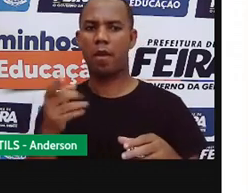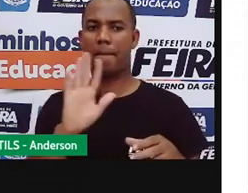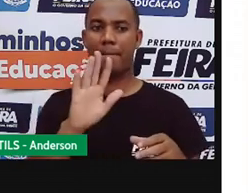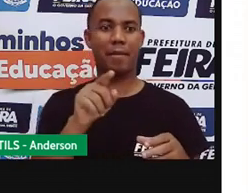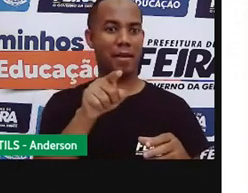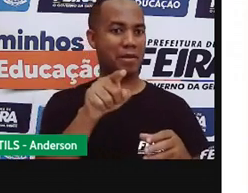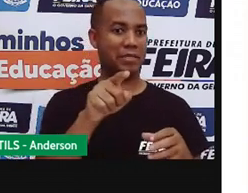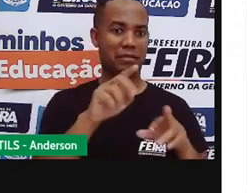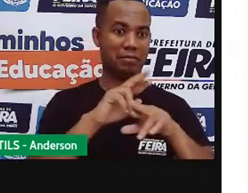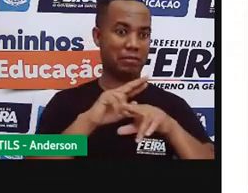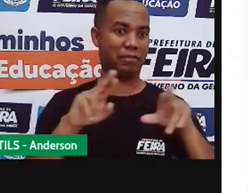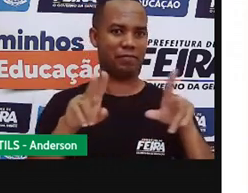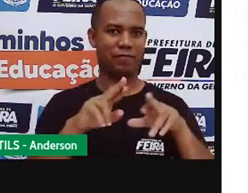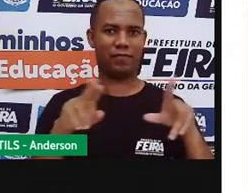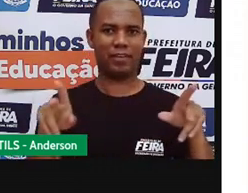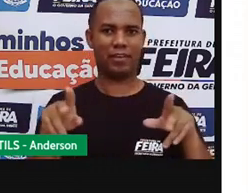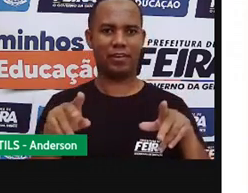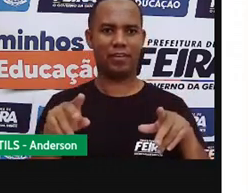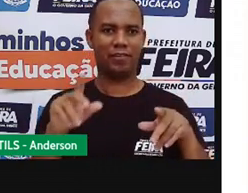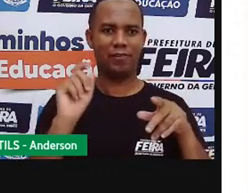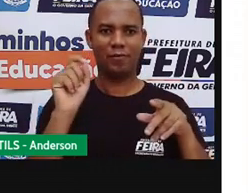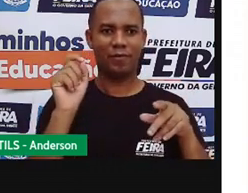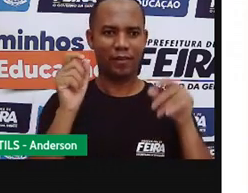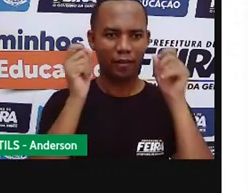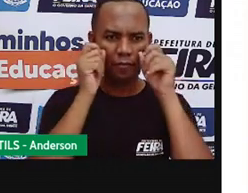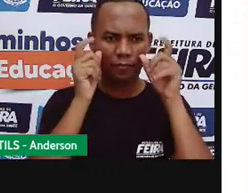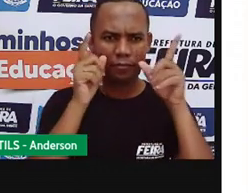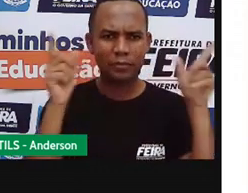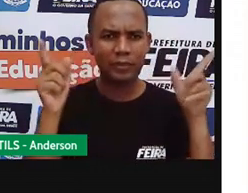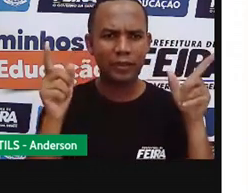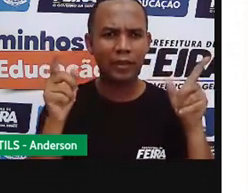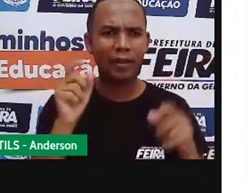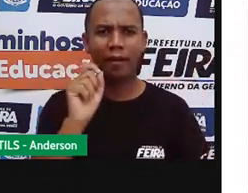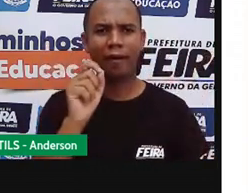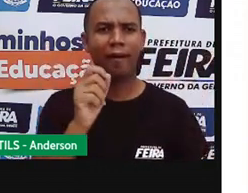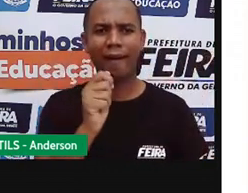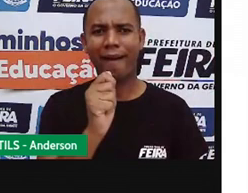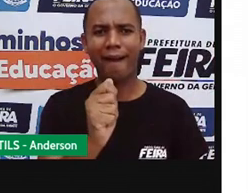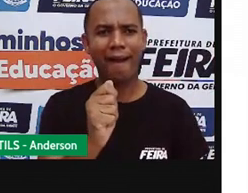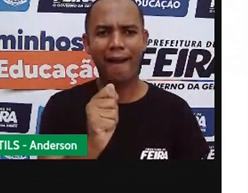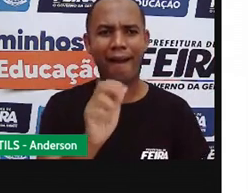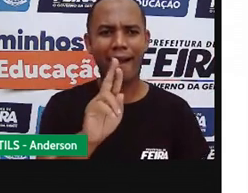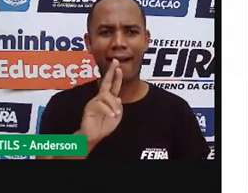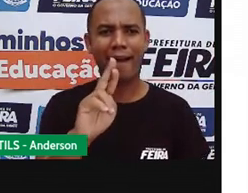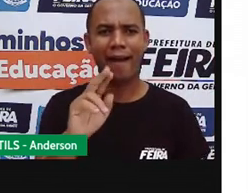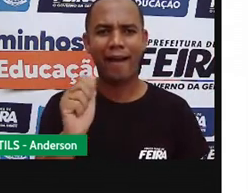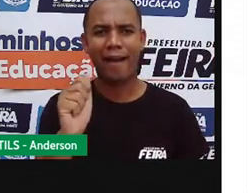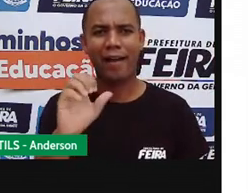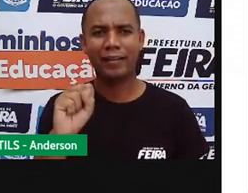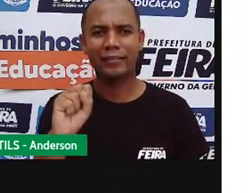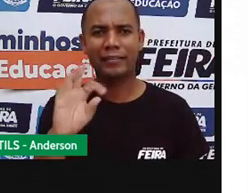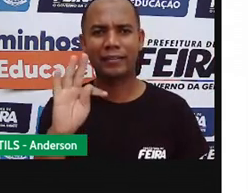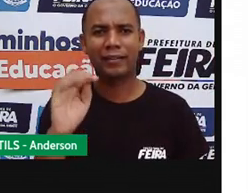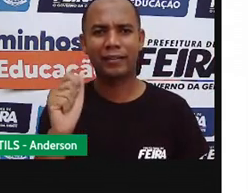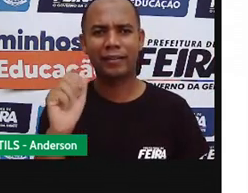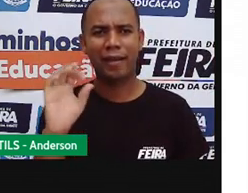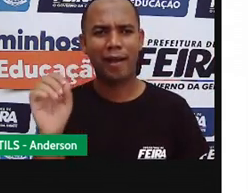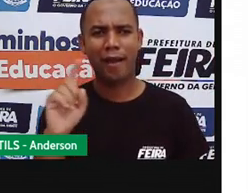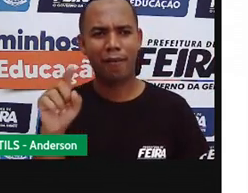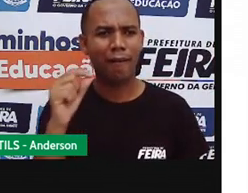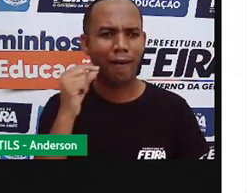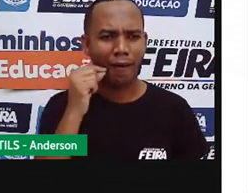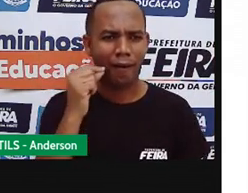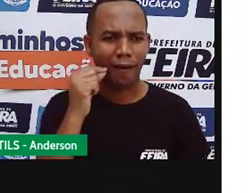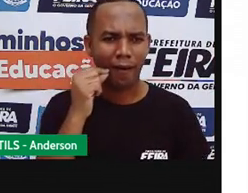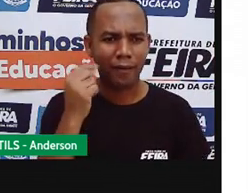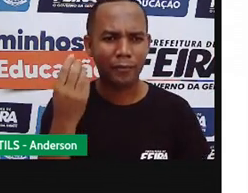Nessa manchete, o que chamou a atenção foi uma rastão de ratos. Pode uma coisa dessa?